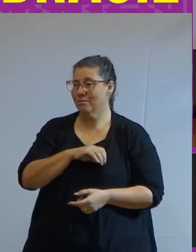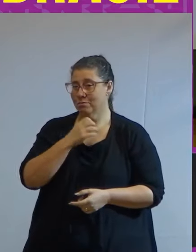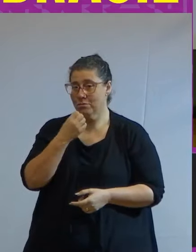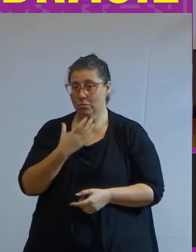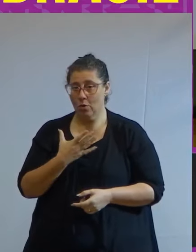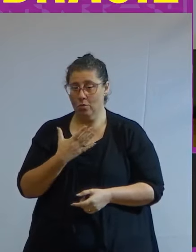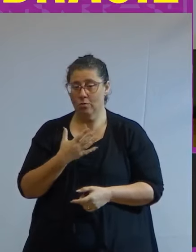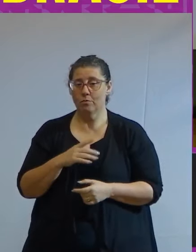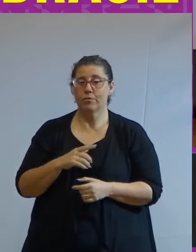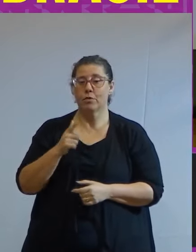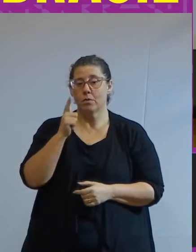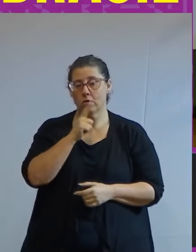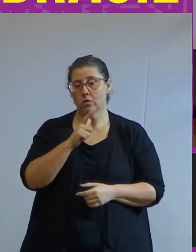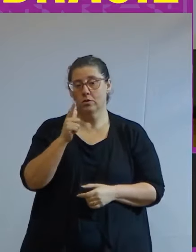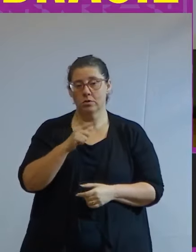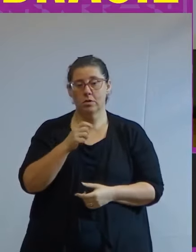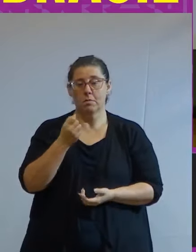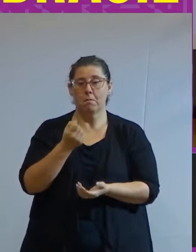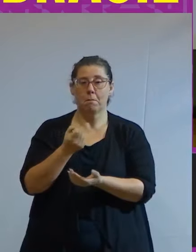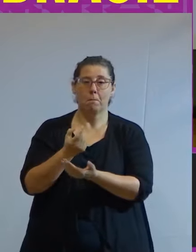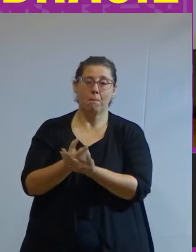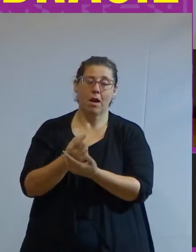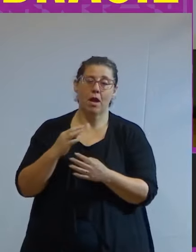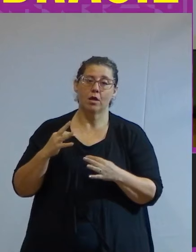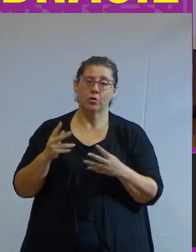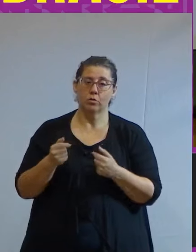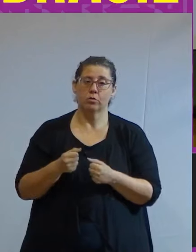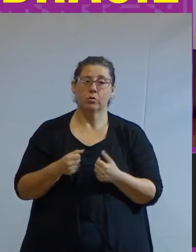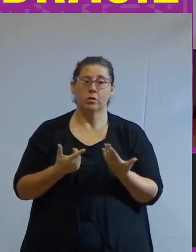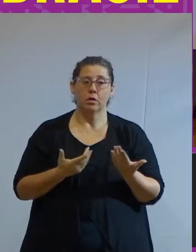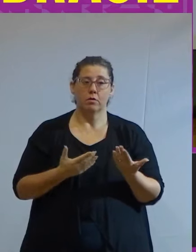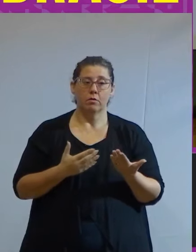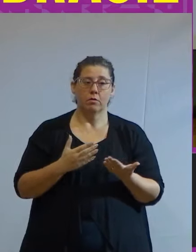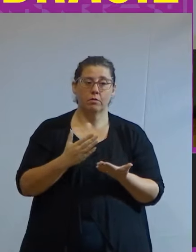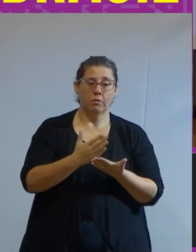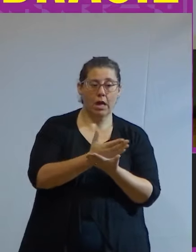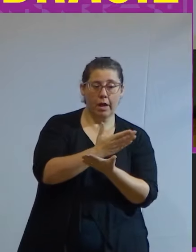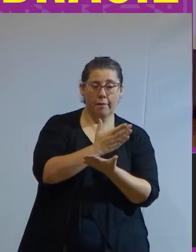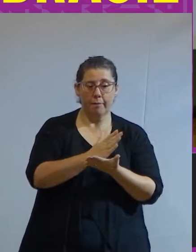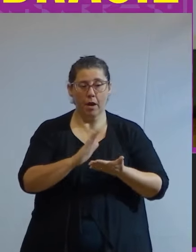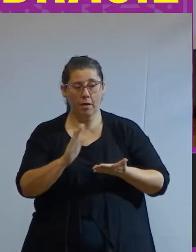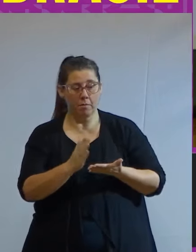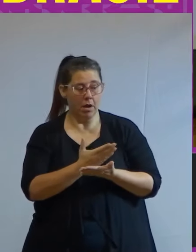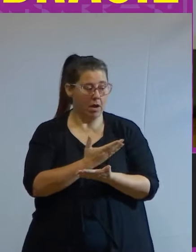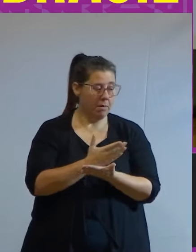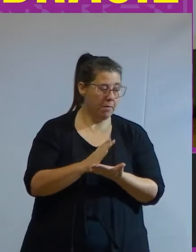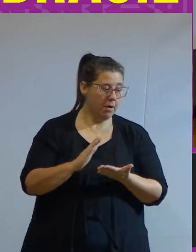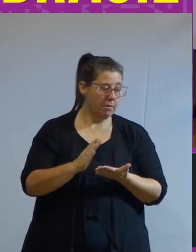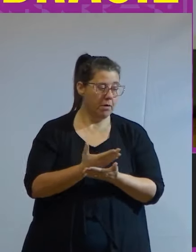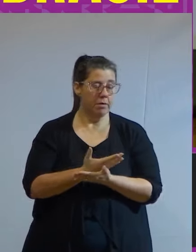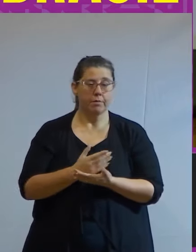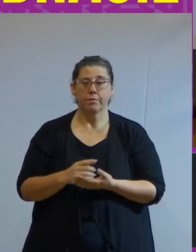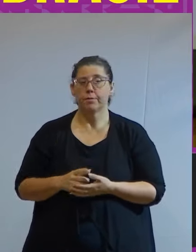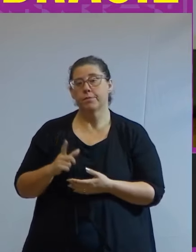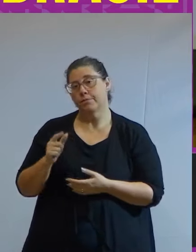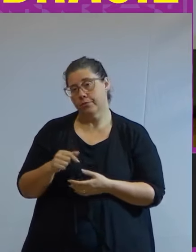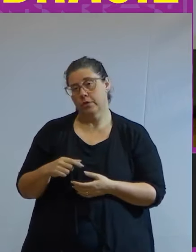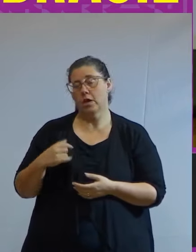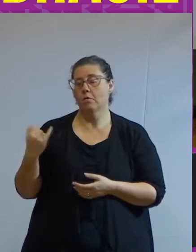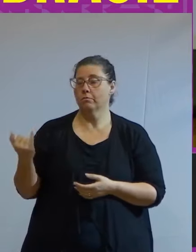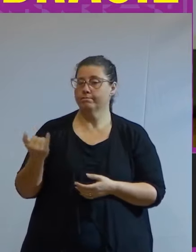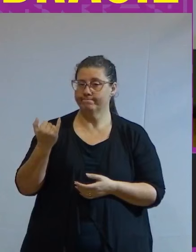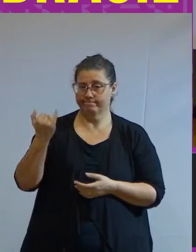salário básico para conseguir arcar com esses custos então fica fazendo entre uma conta aqui outra conta ali e é algo muito